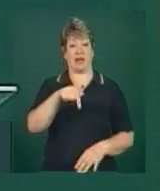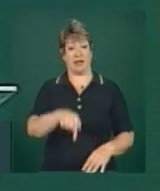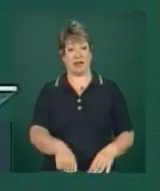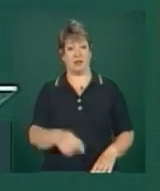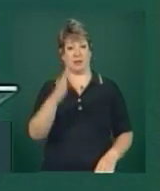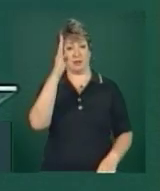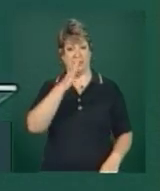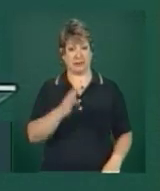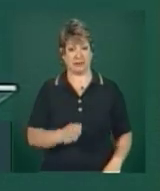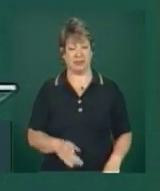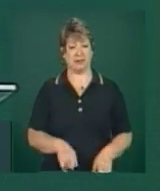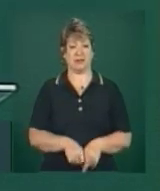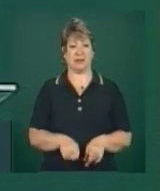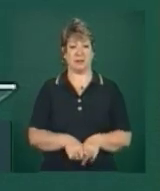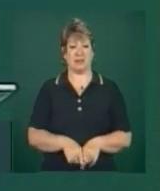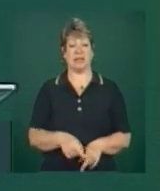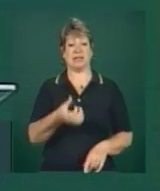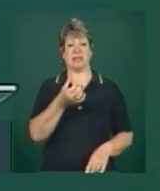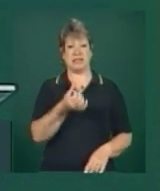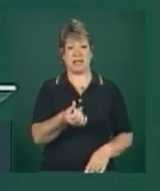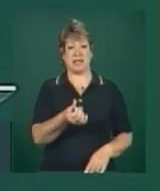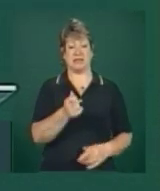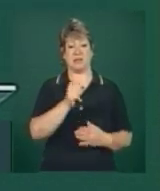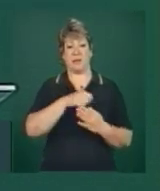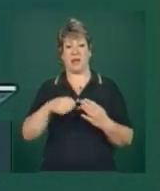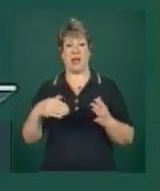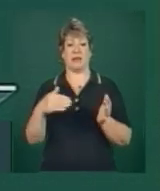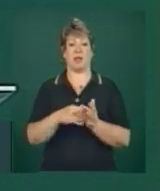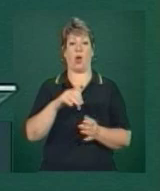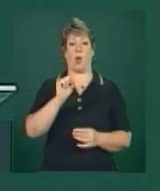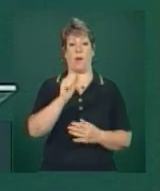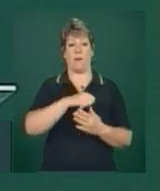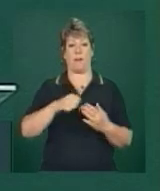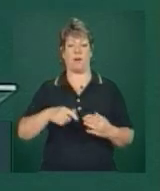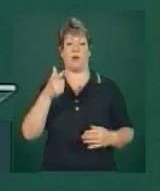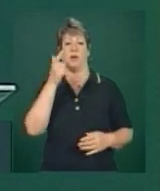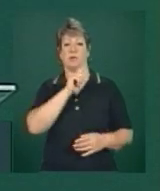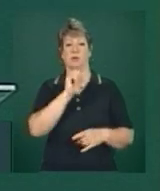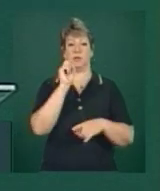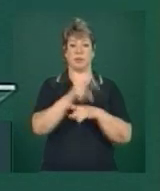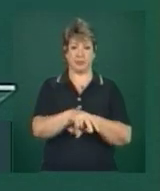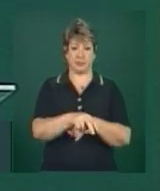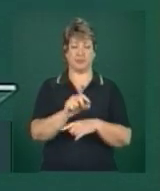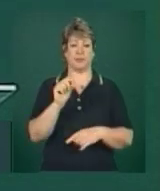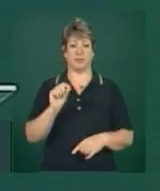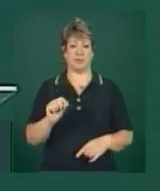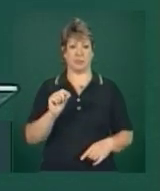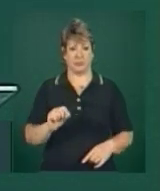e de seis meses a oito meses de imersão nas